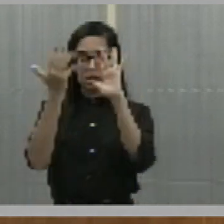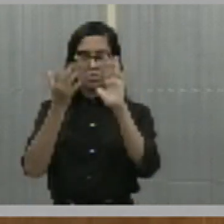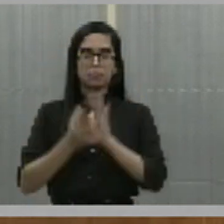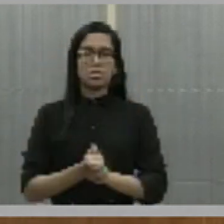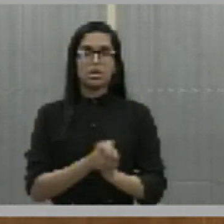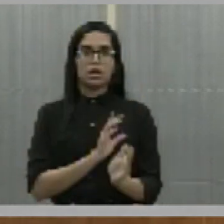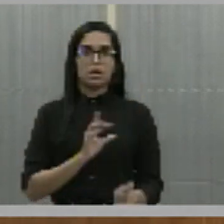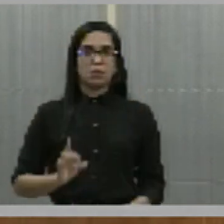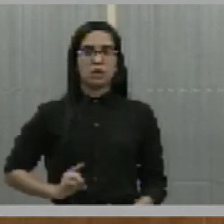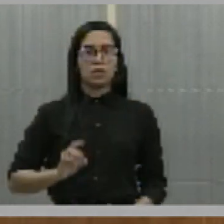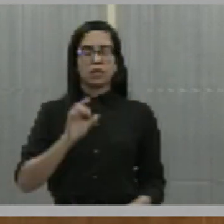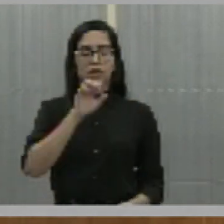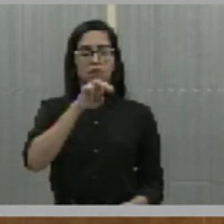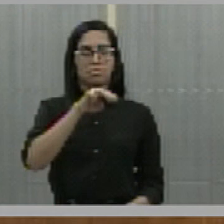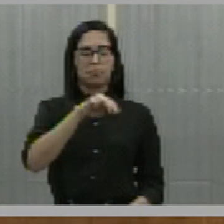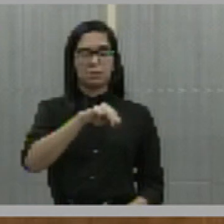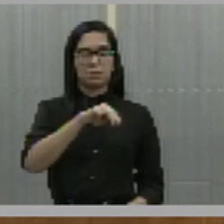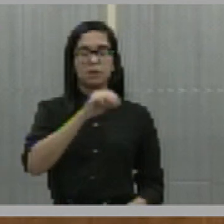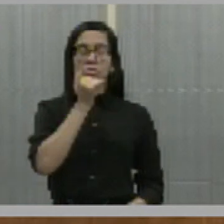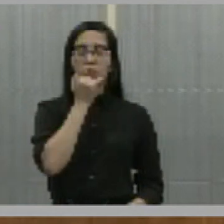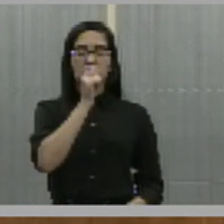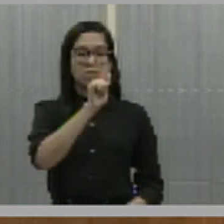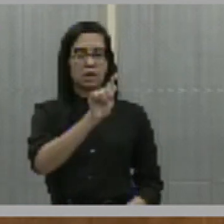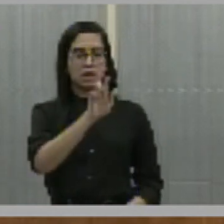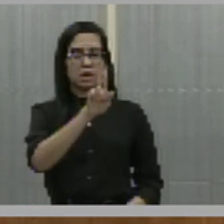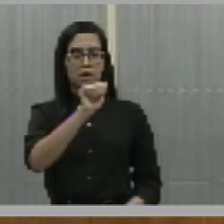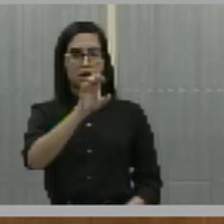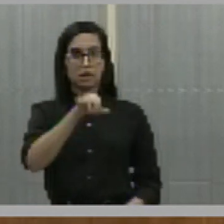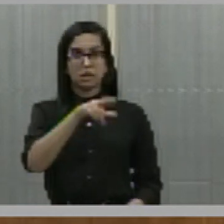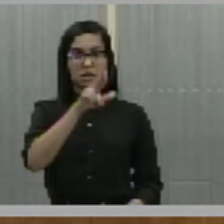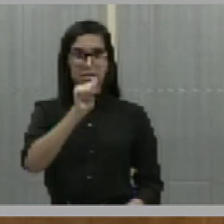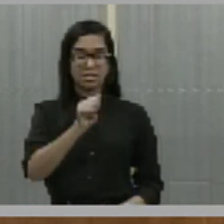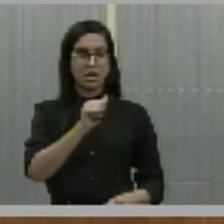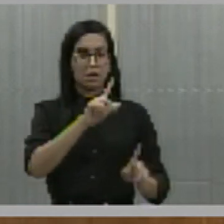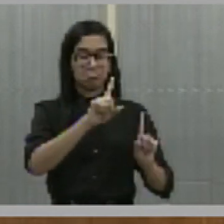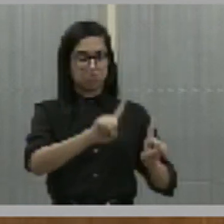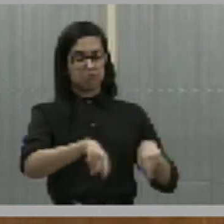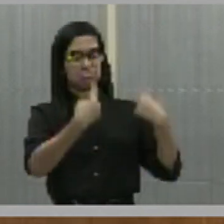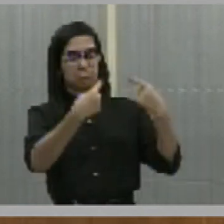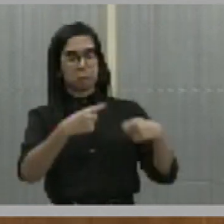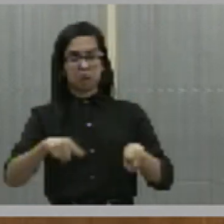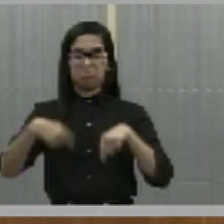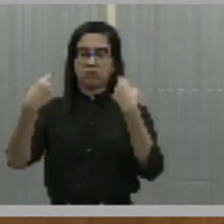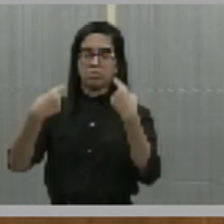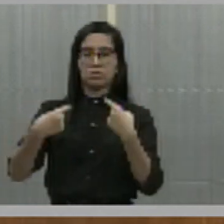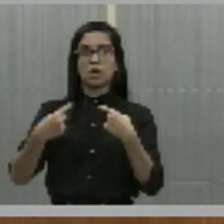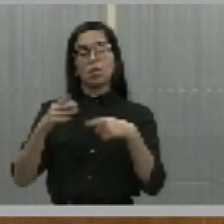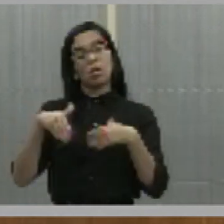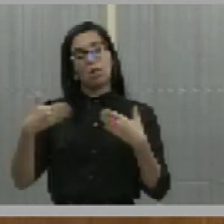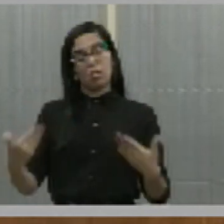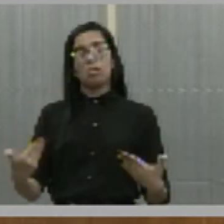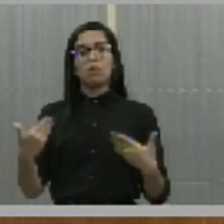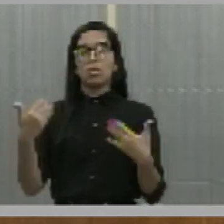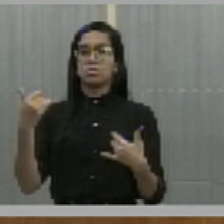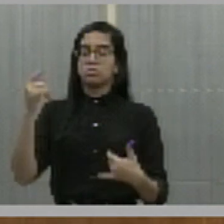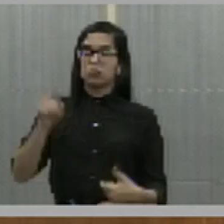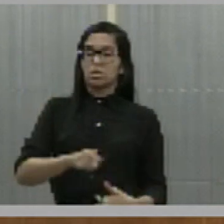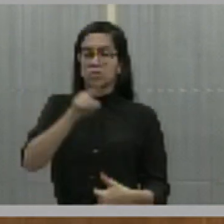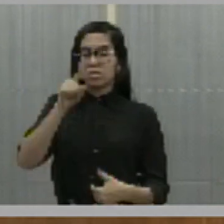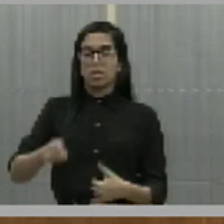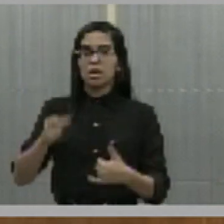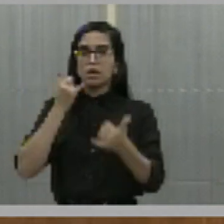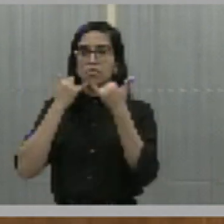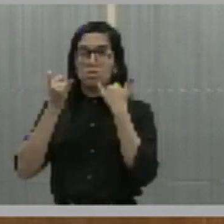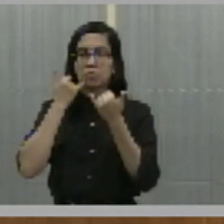Santa, afirmou que sofreu retaliação ao exercício das atividades parlamentares, ao terem sido negados pedidos de informação sobre a Vila